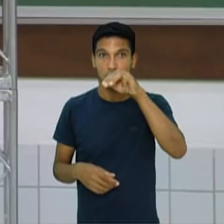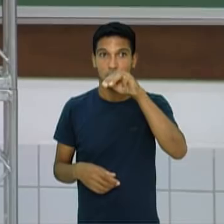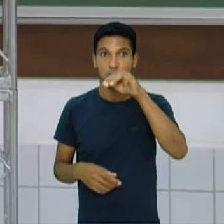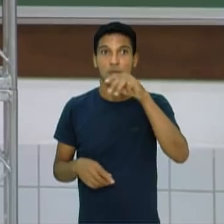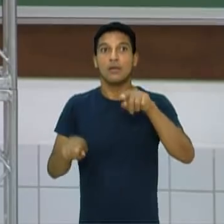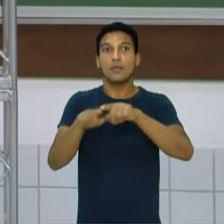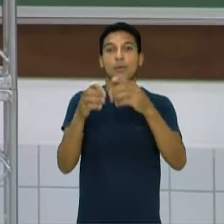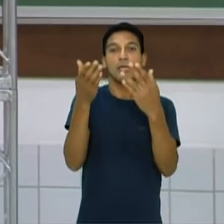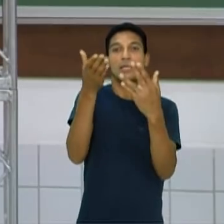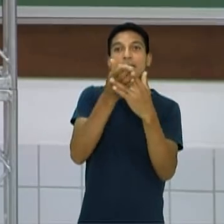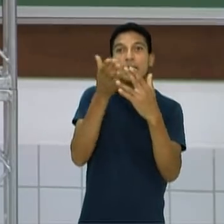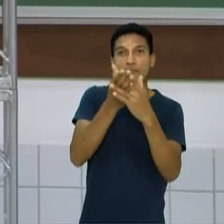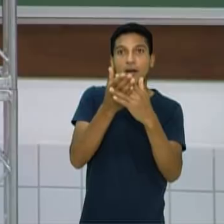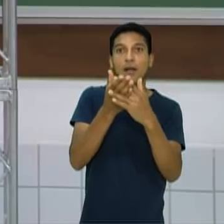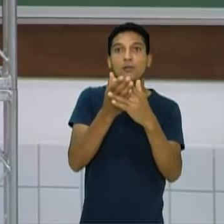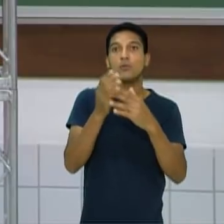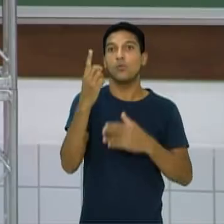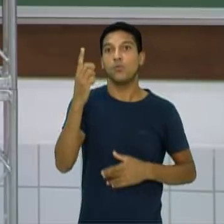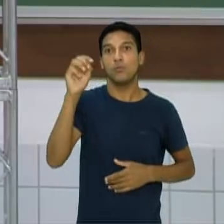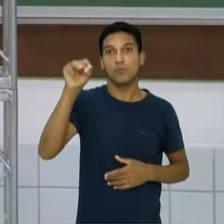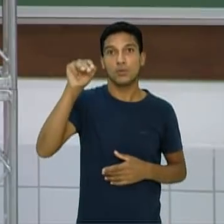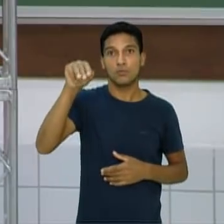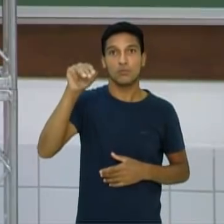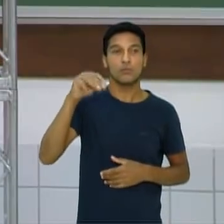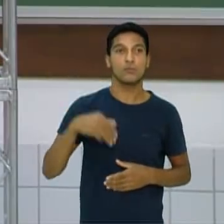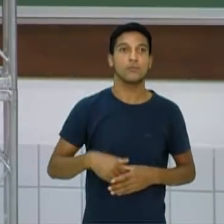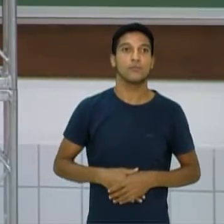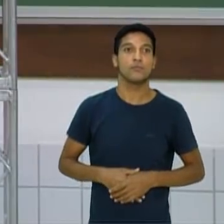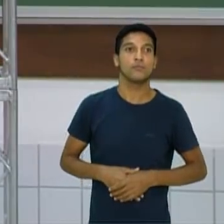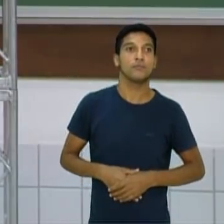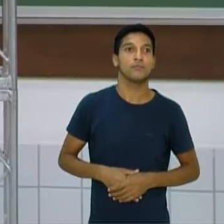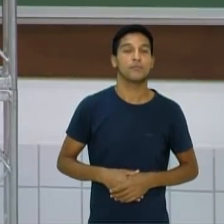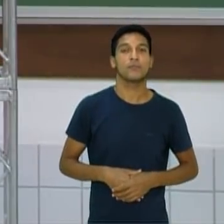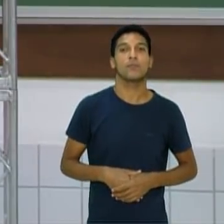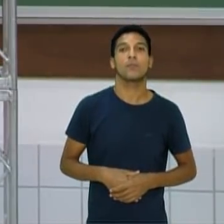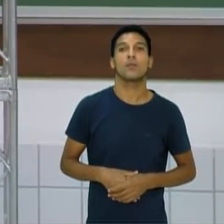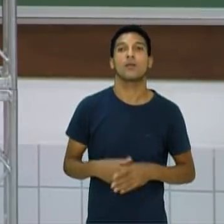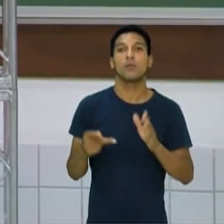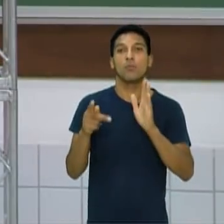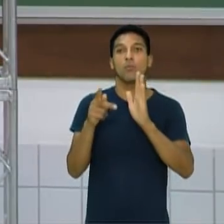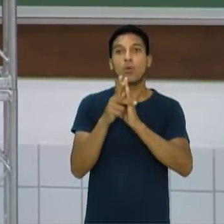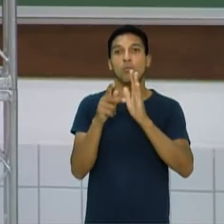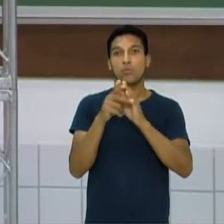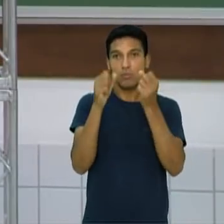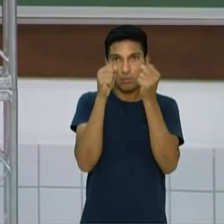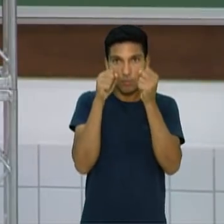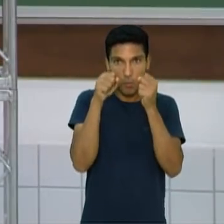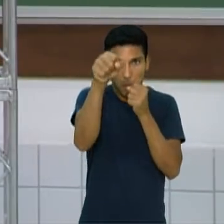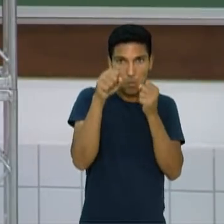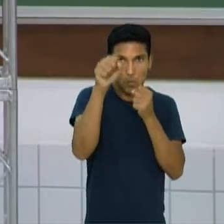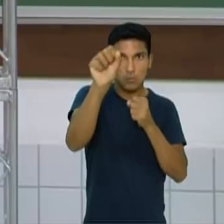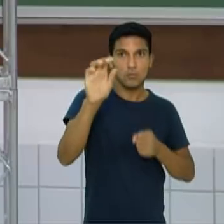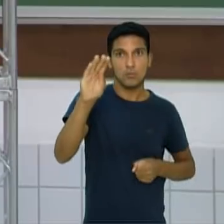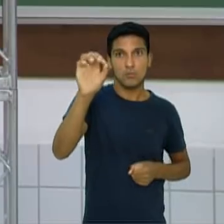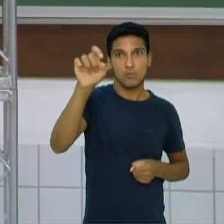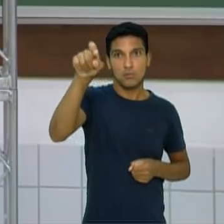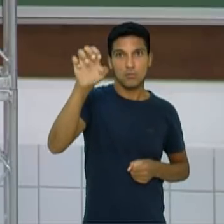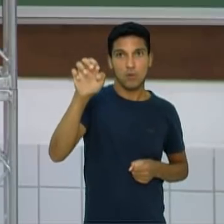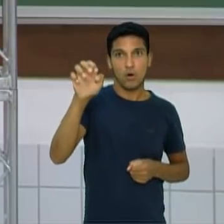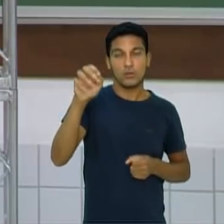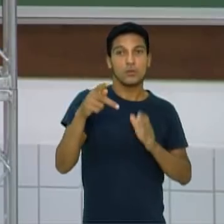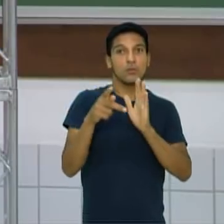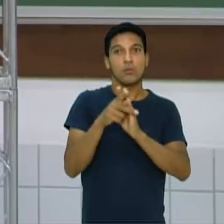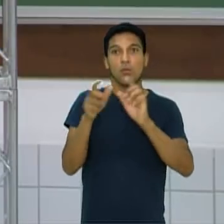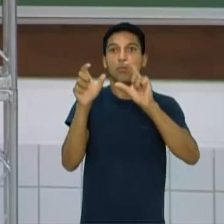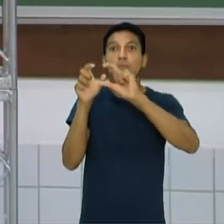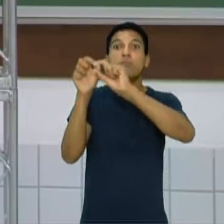estamos falando especificamente do boxe nos Jogos Olímpicos ou nos Jogos Pan-Americanos, tá? Nesse